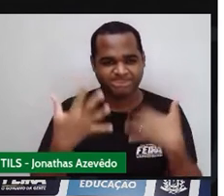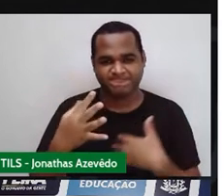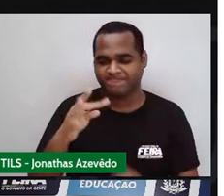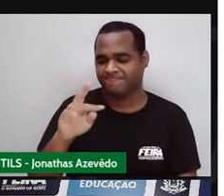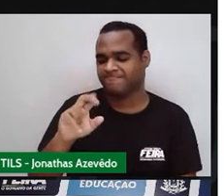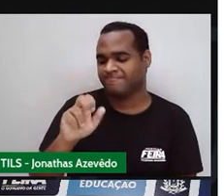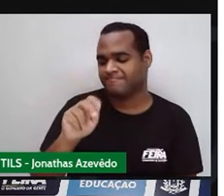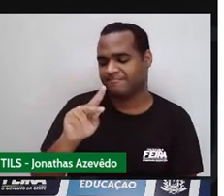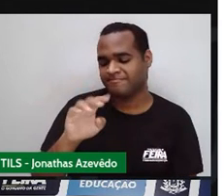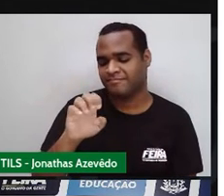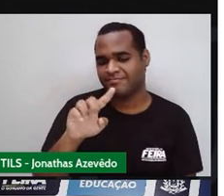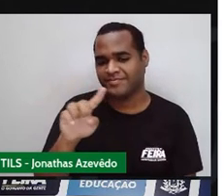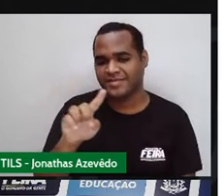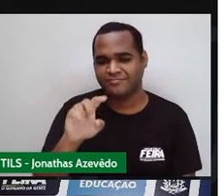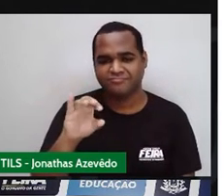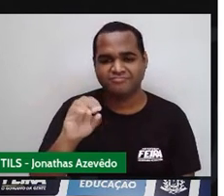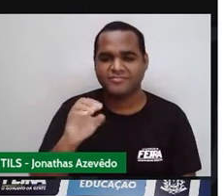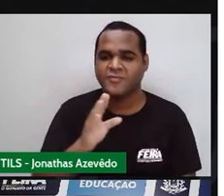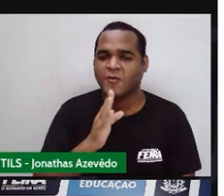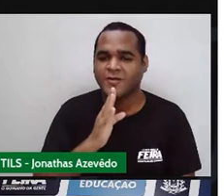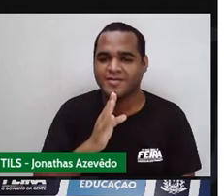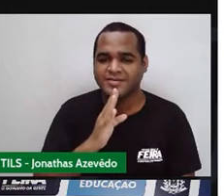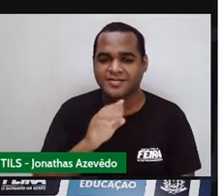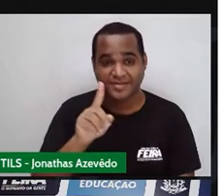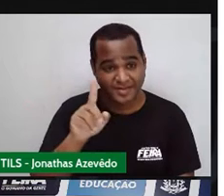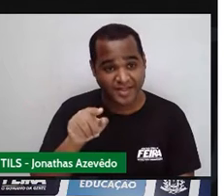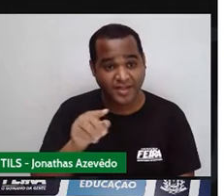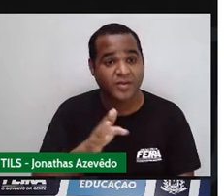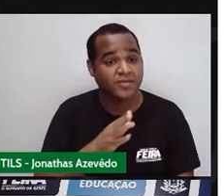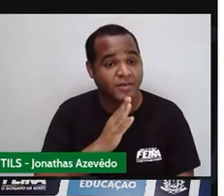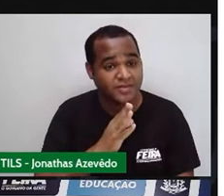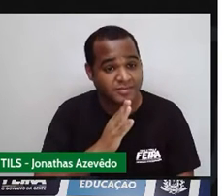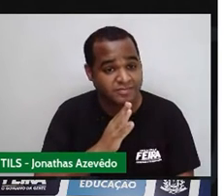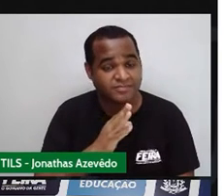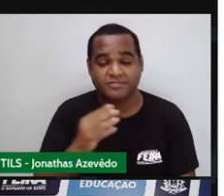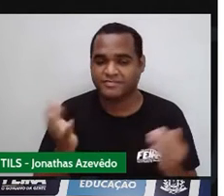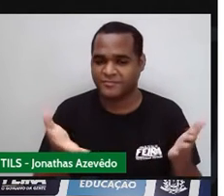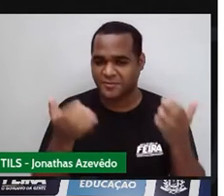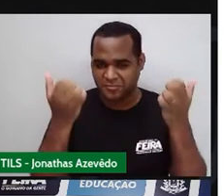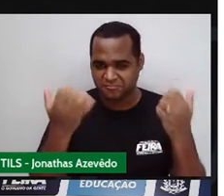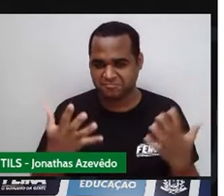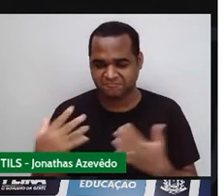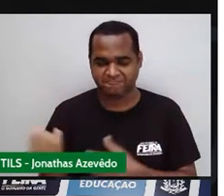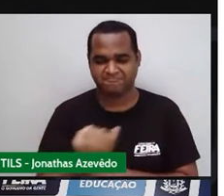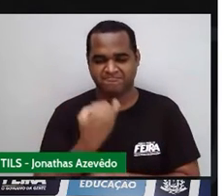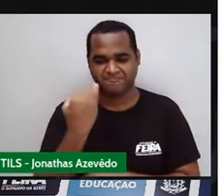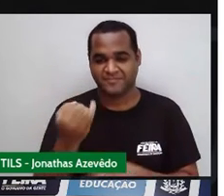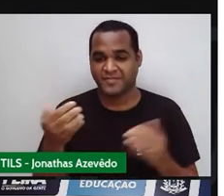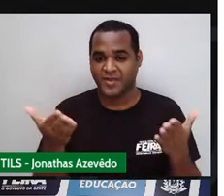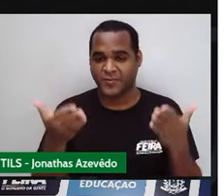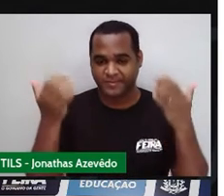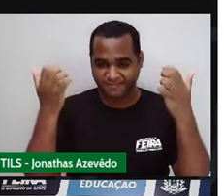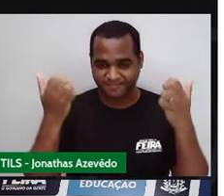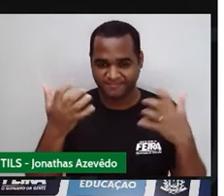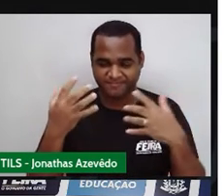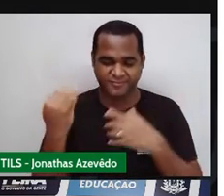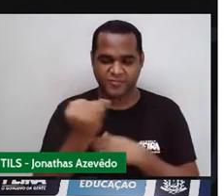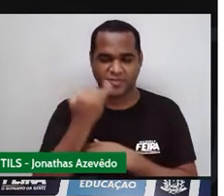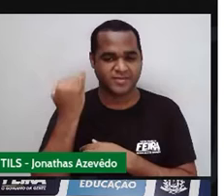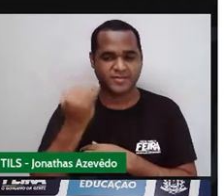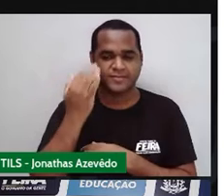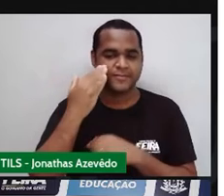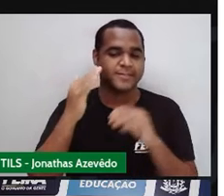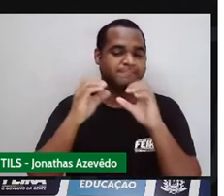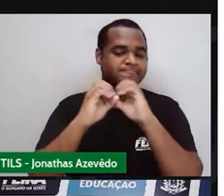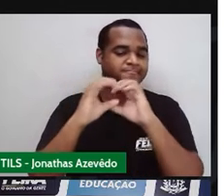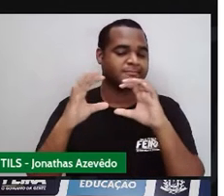trapézio? Será que você conhece esse tipo de quadrilátero, essa figura? Pois bem, a gente está aqui nessa aula para desvendar